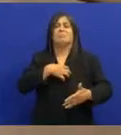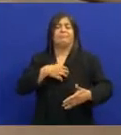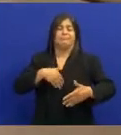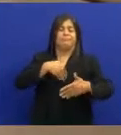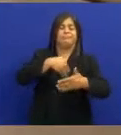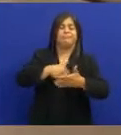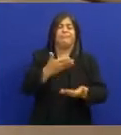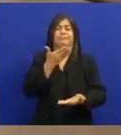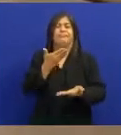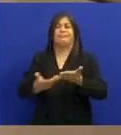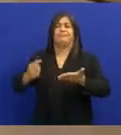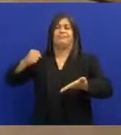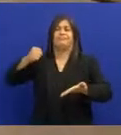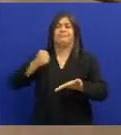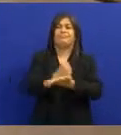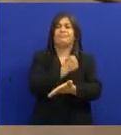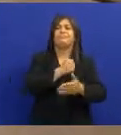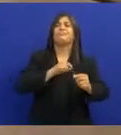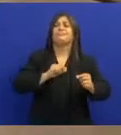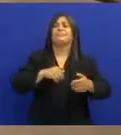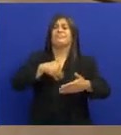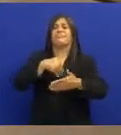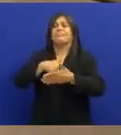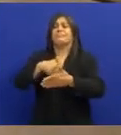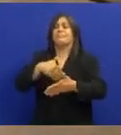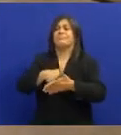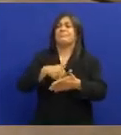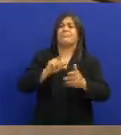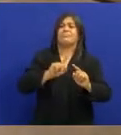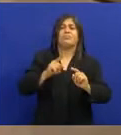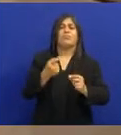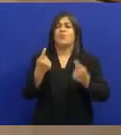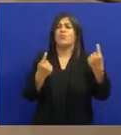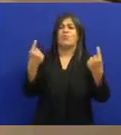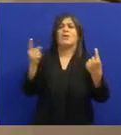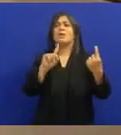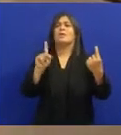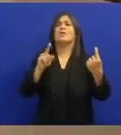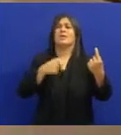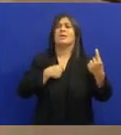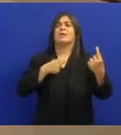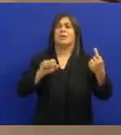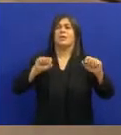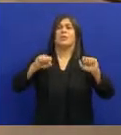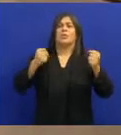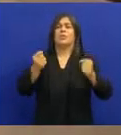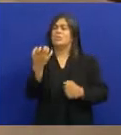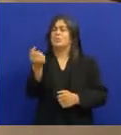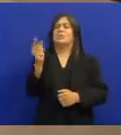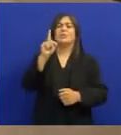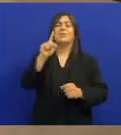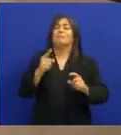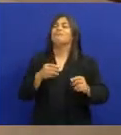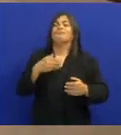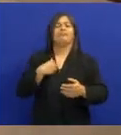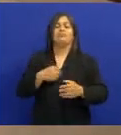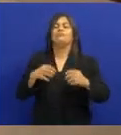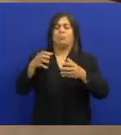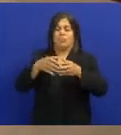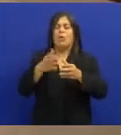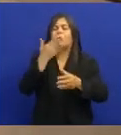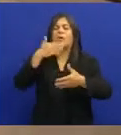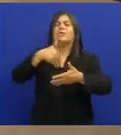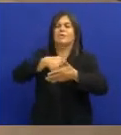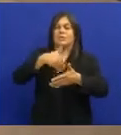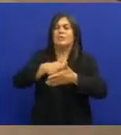um Se meu time perder tem zum zum zum Esse jogo não pode ser um a um Se meu time perder tem zum zum O